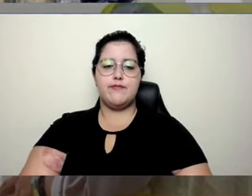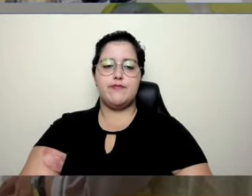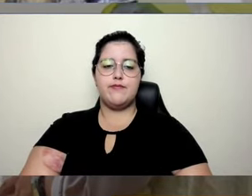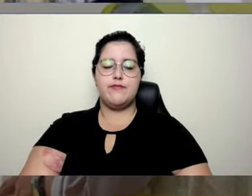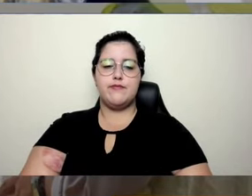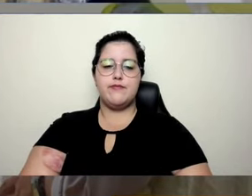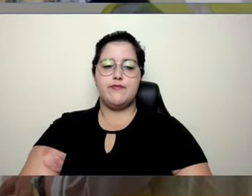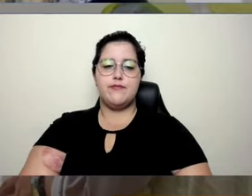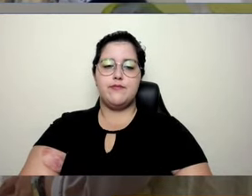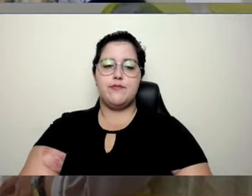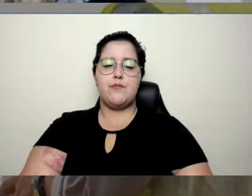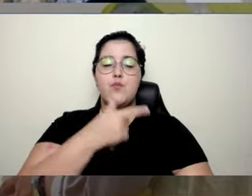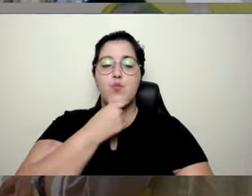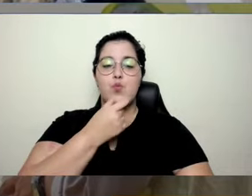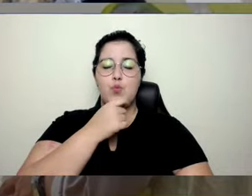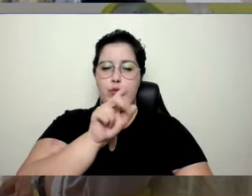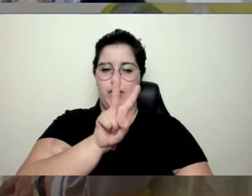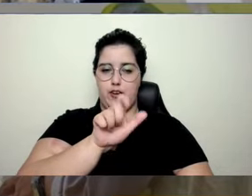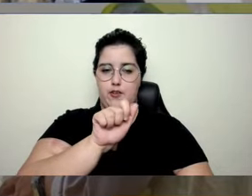O Valmir,